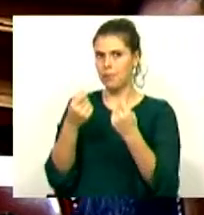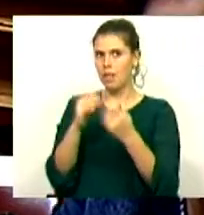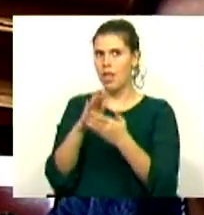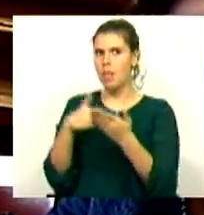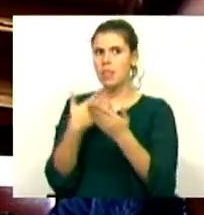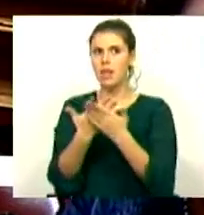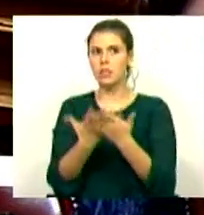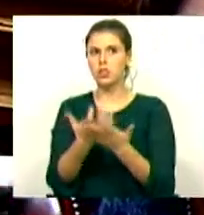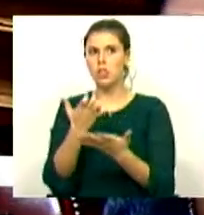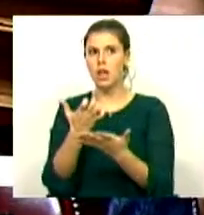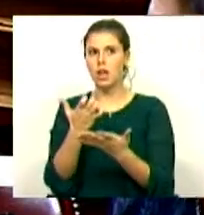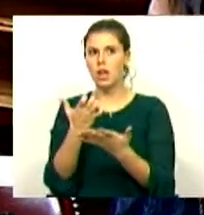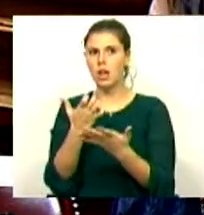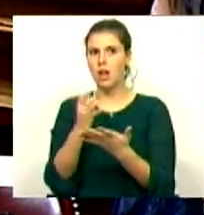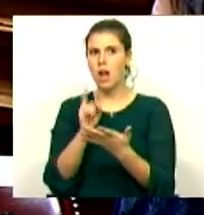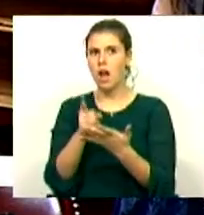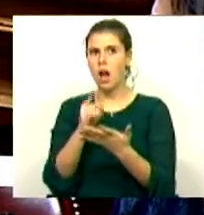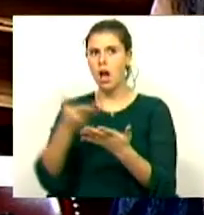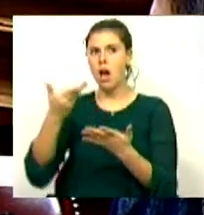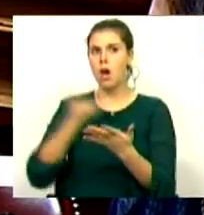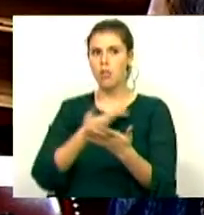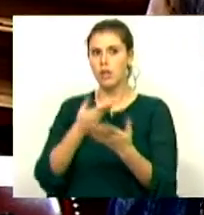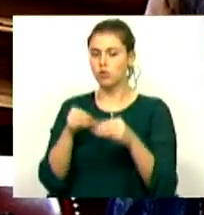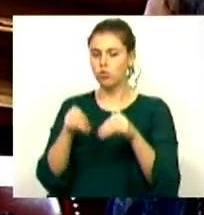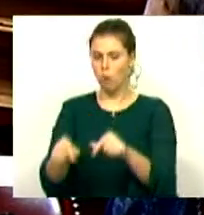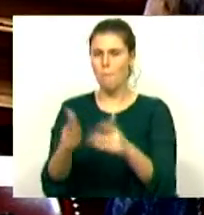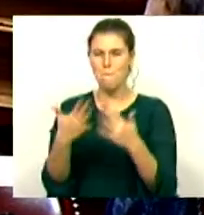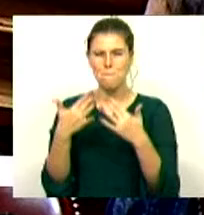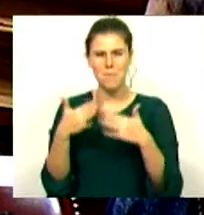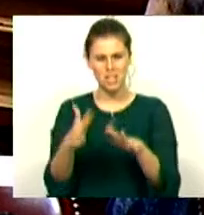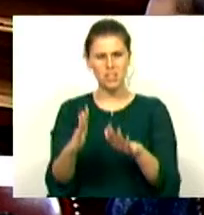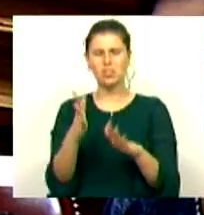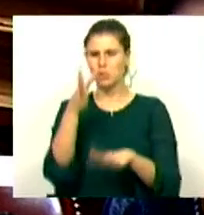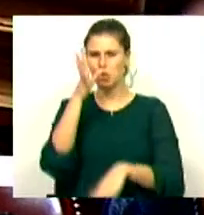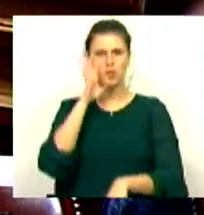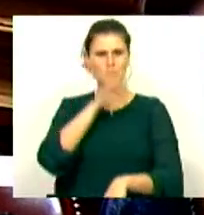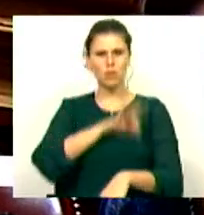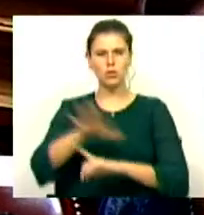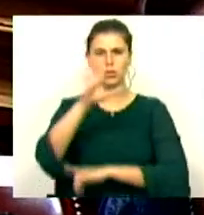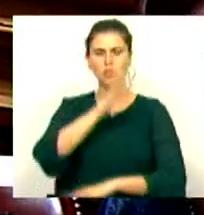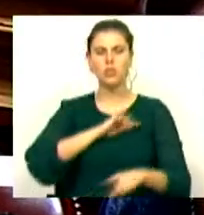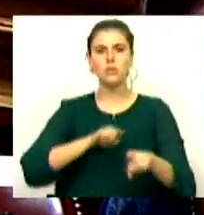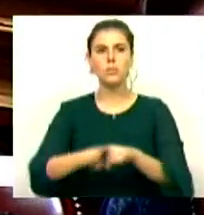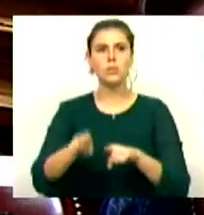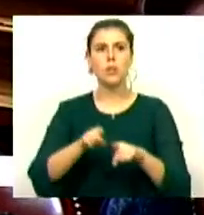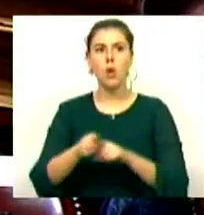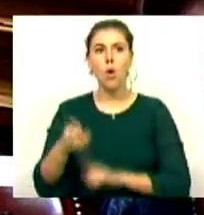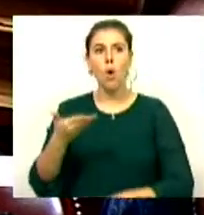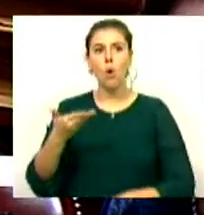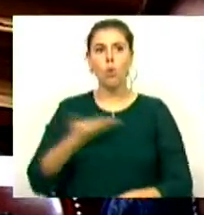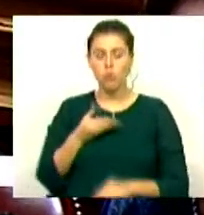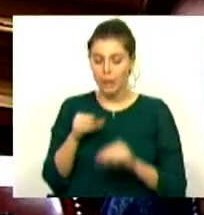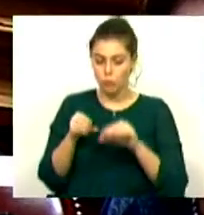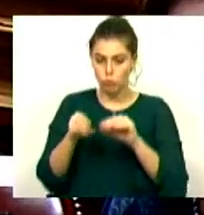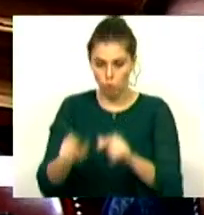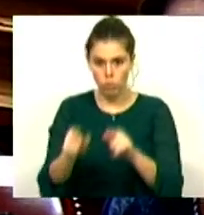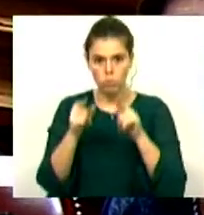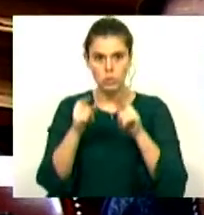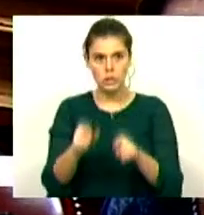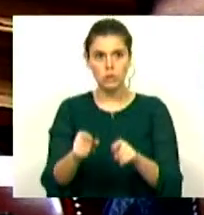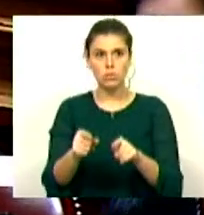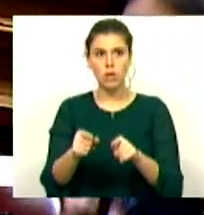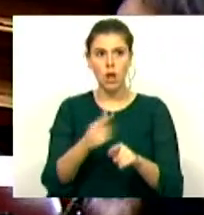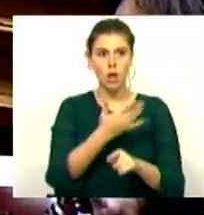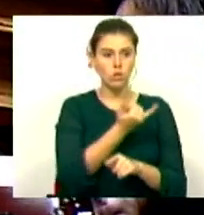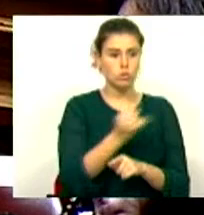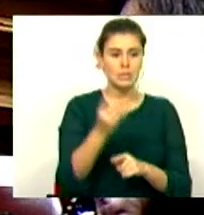relevância ao Direito do Solo. Mas, Sras. e Srs. Deputados, o Direito do Solo é, desde